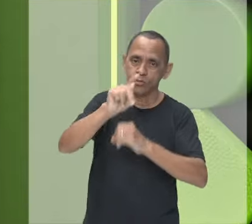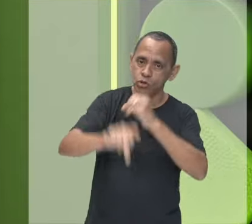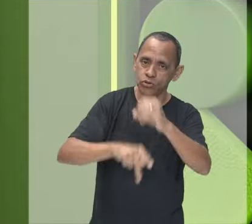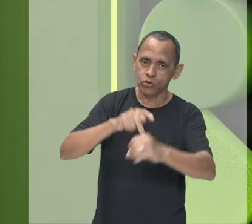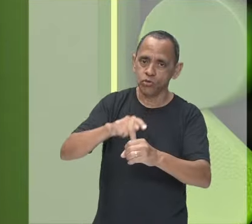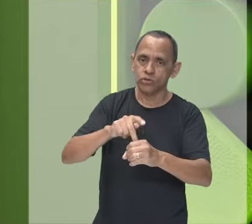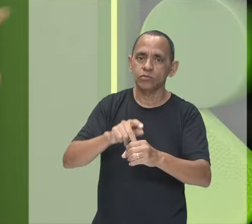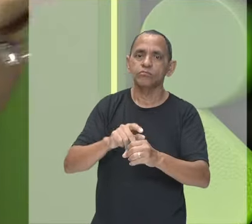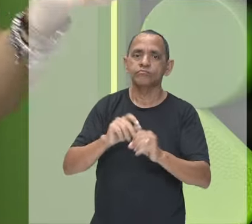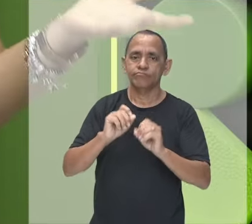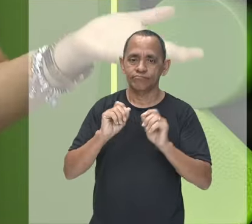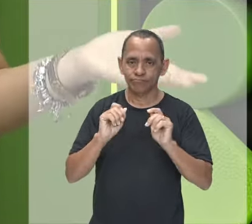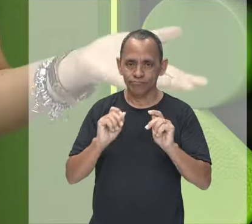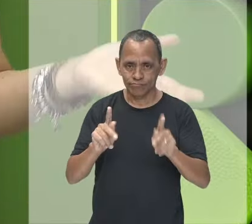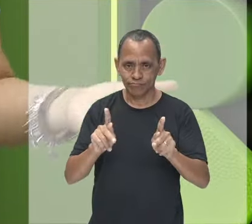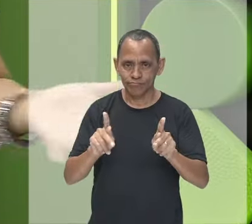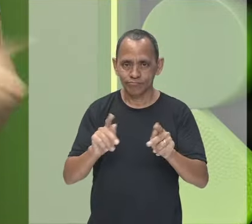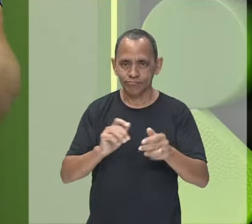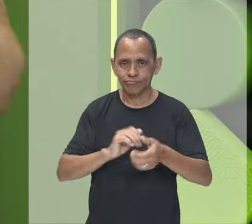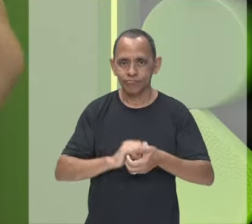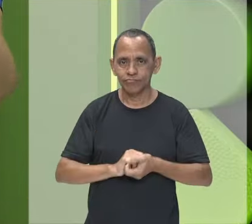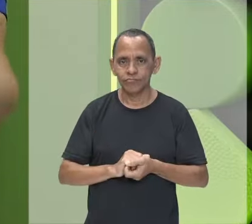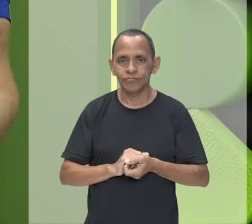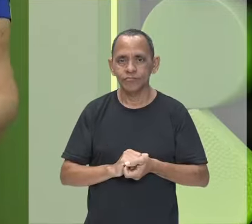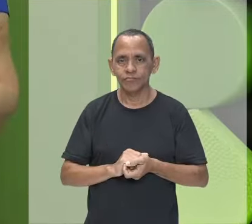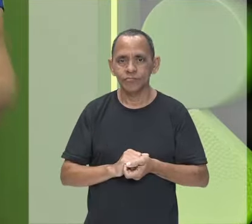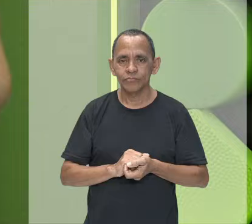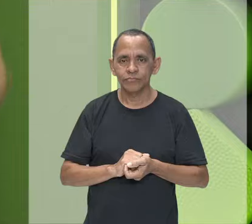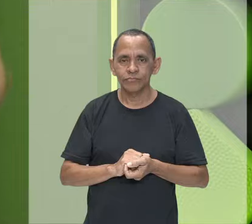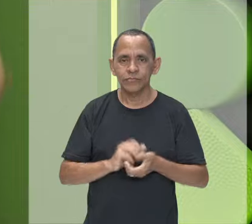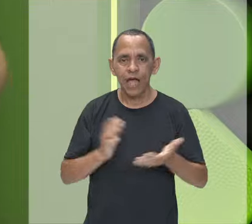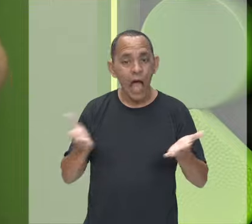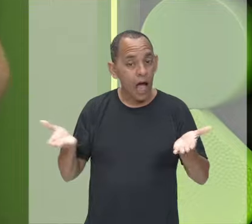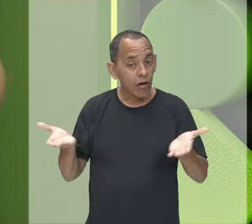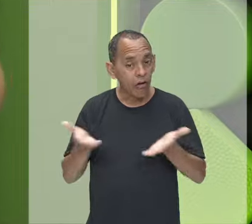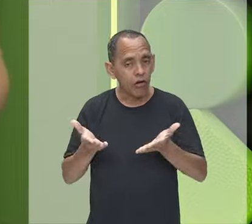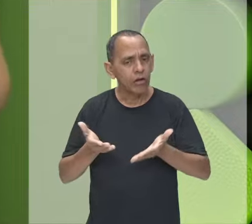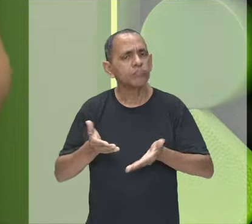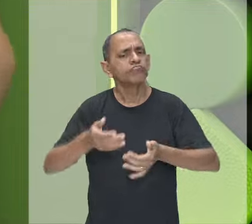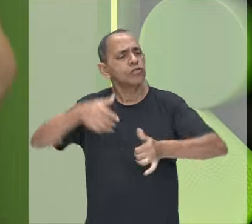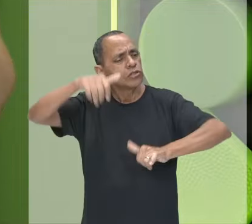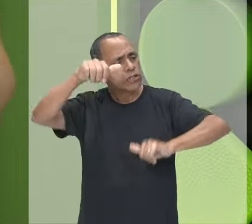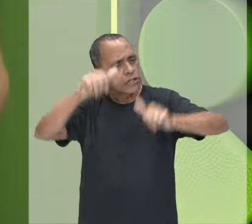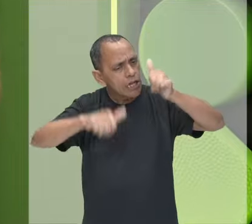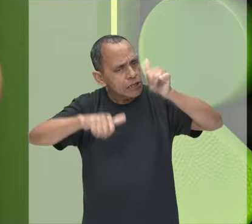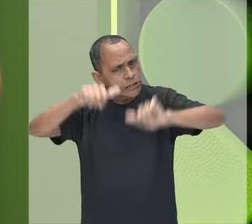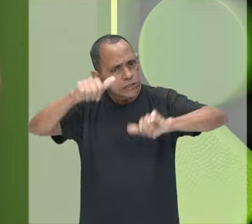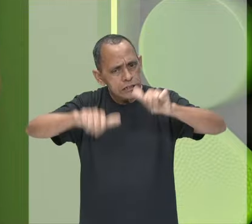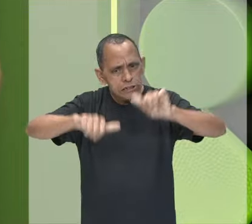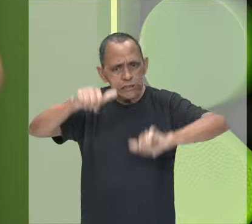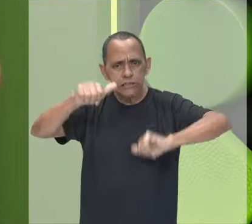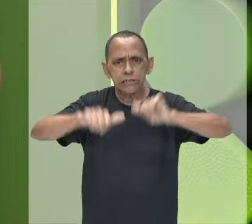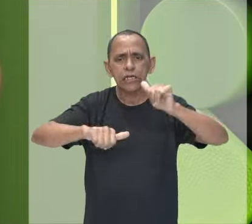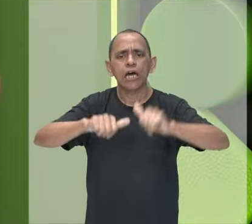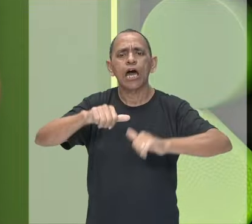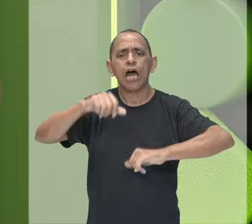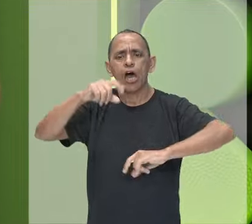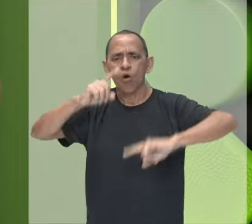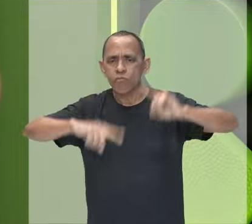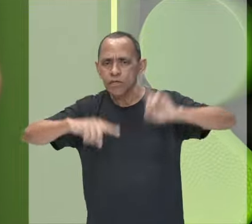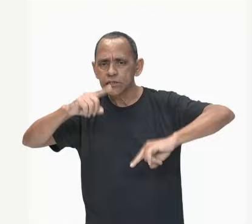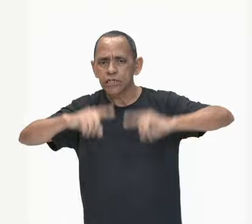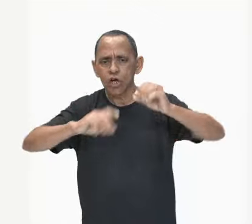reflexão aí, tá? E agora sim, depois que eu analiso esses corpos, nós temos o seguinte, um